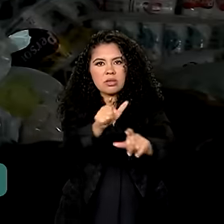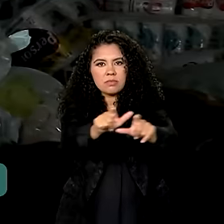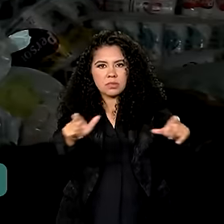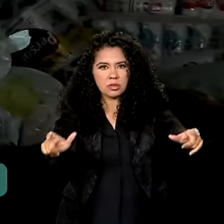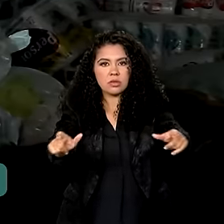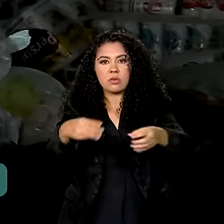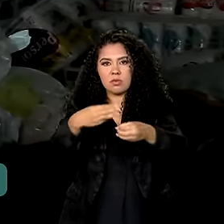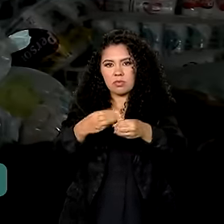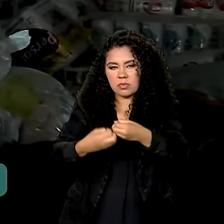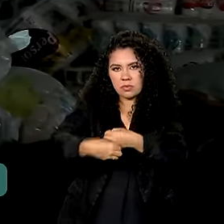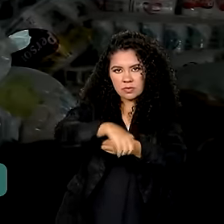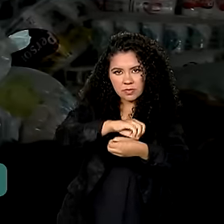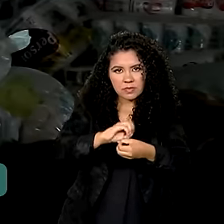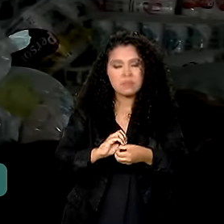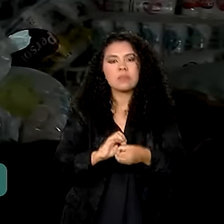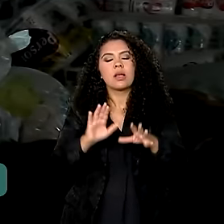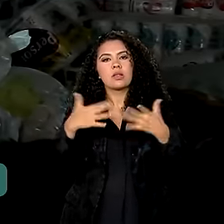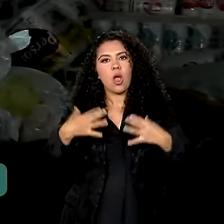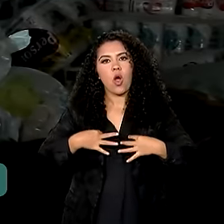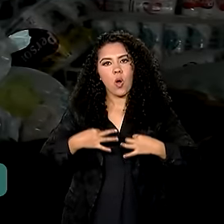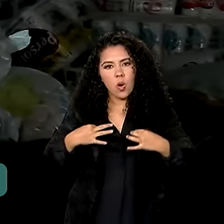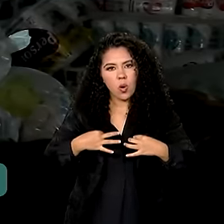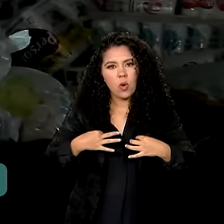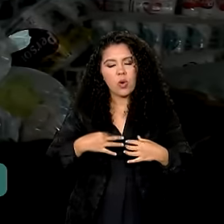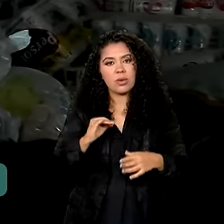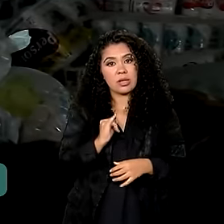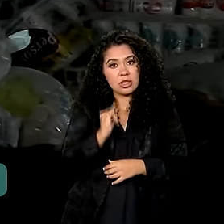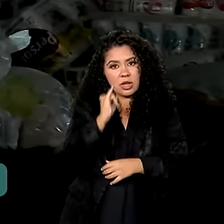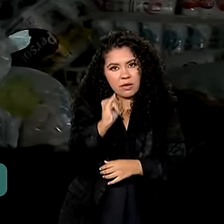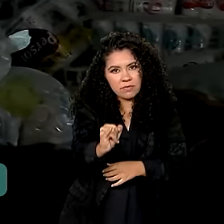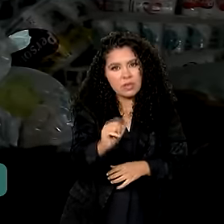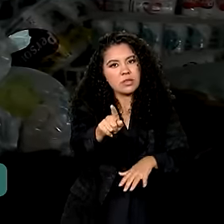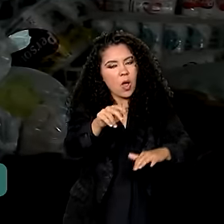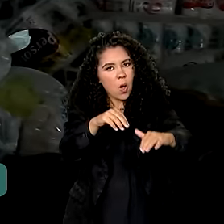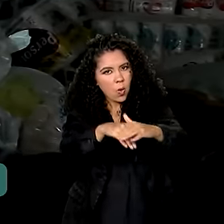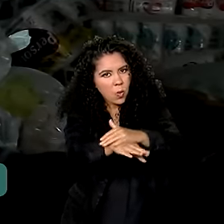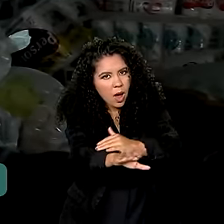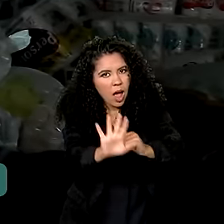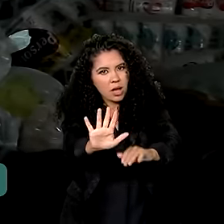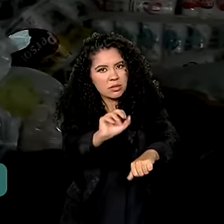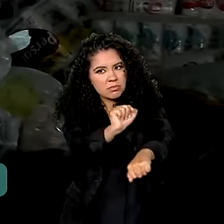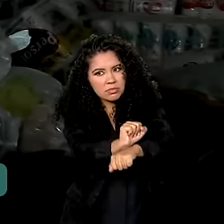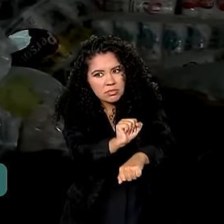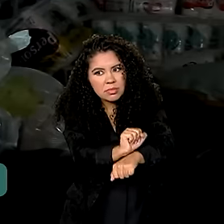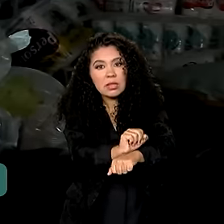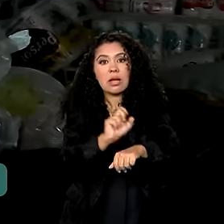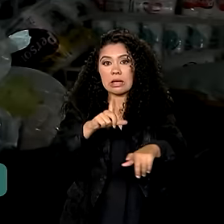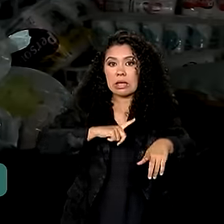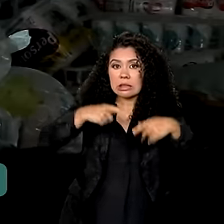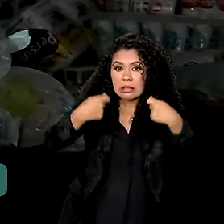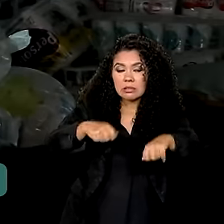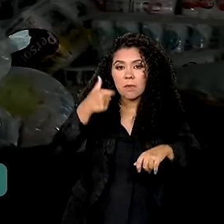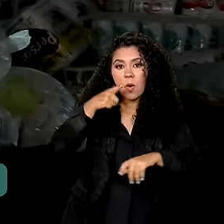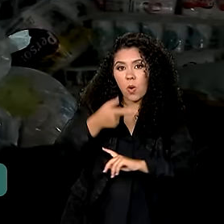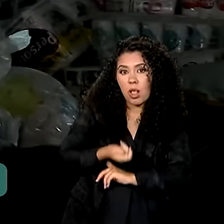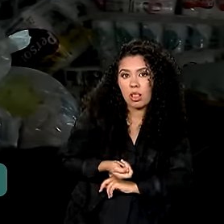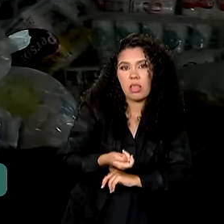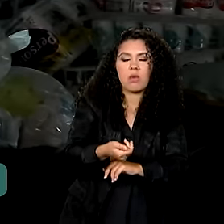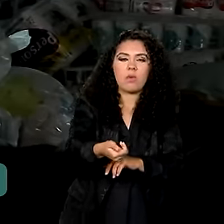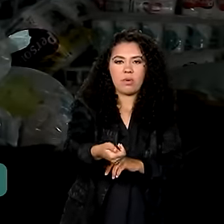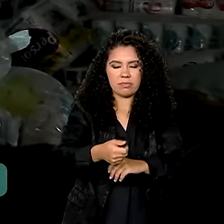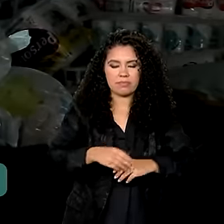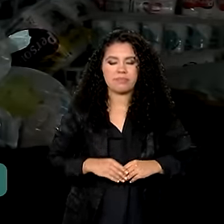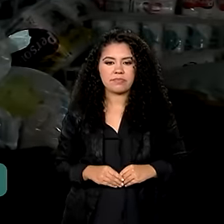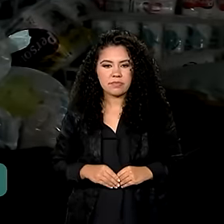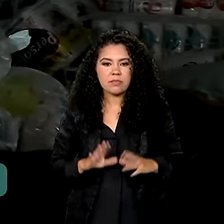municípios nesse momento. Então, roupas a gente está pedindo que o cidadão guarde lá na sua casa, segure, até que seja necessária essa doação para a Defesa Civil do Rio Grande